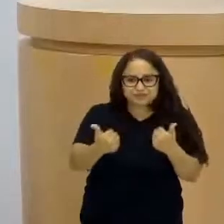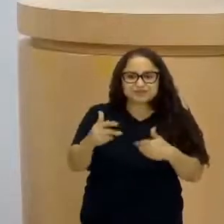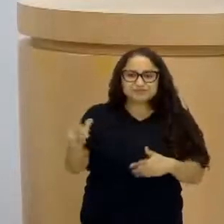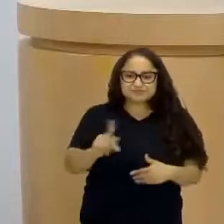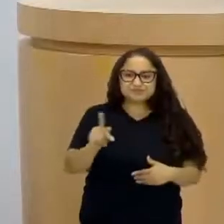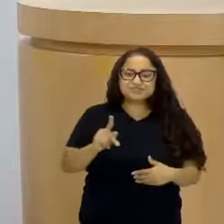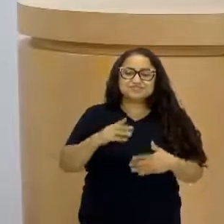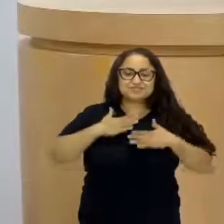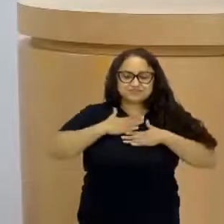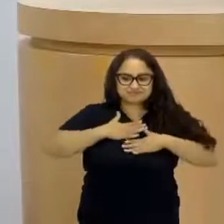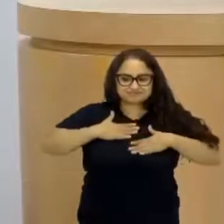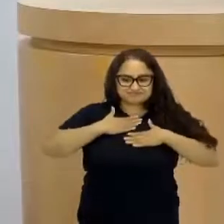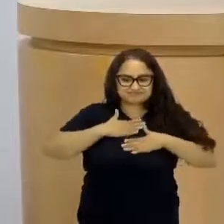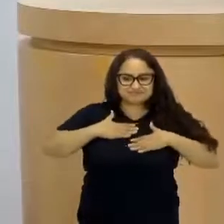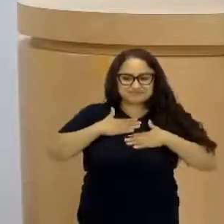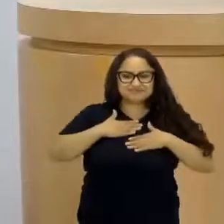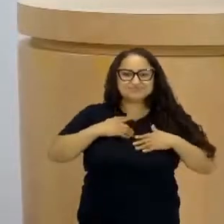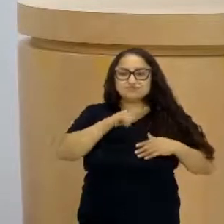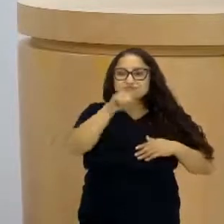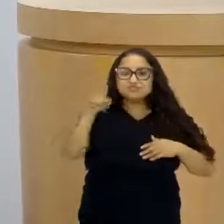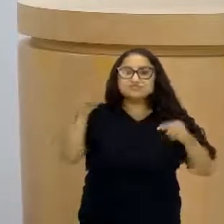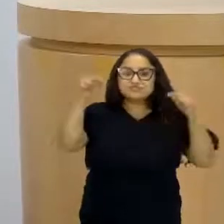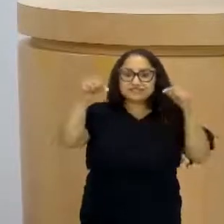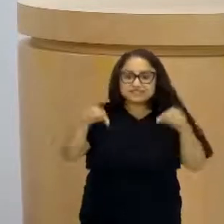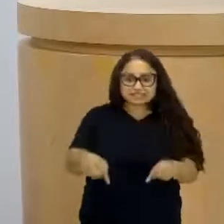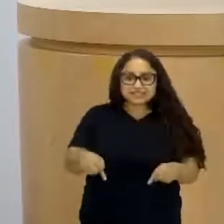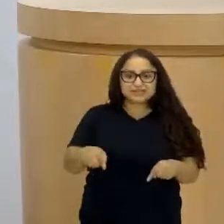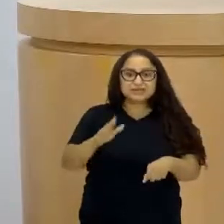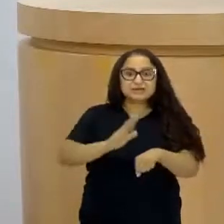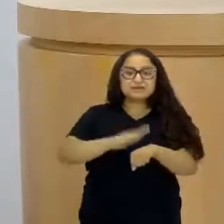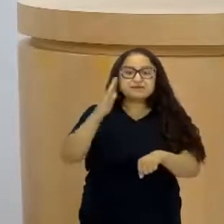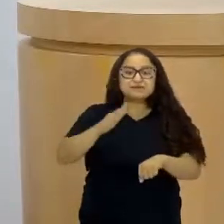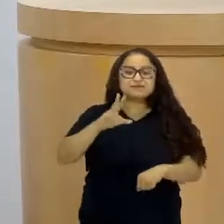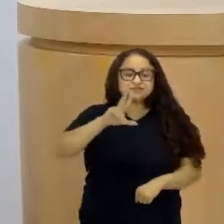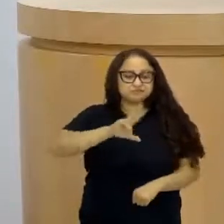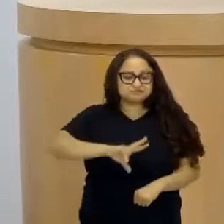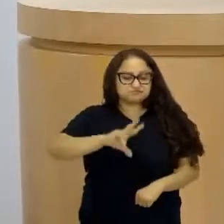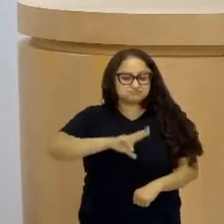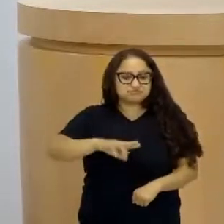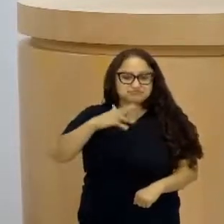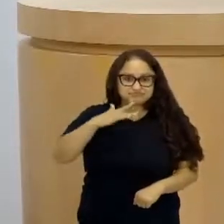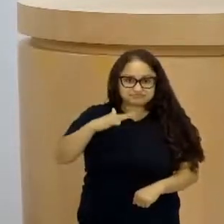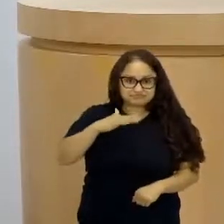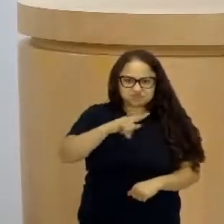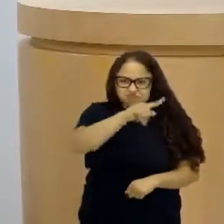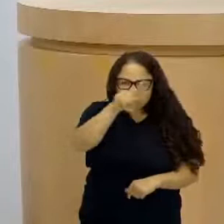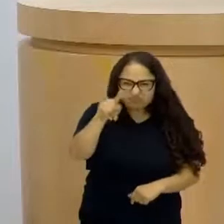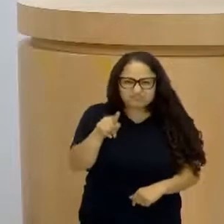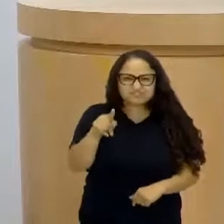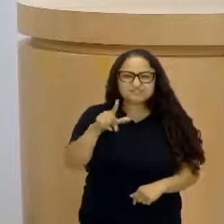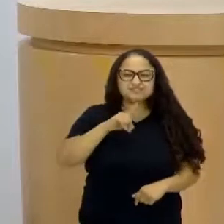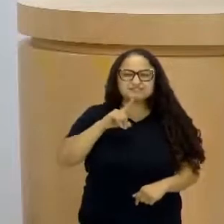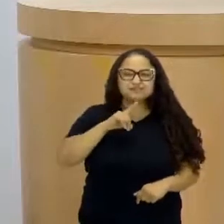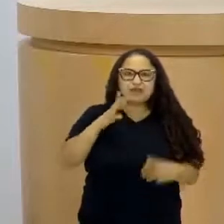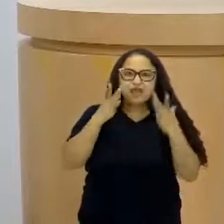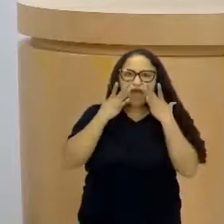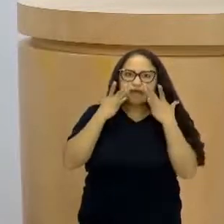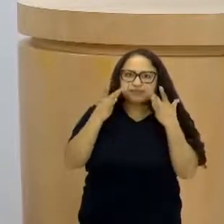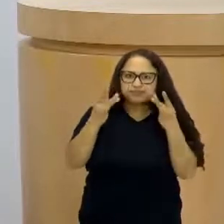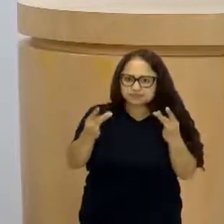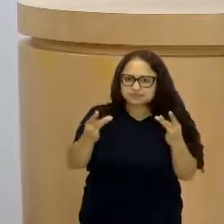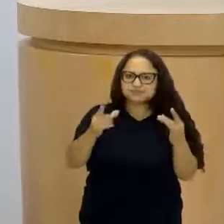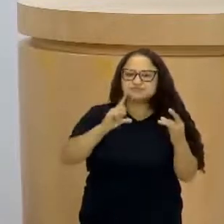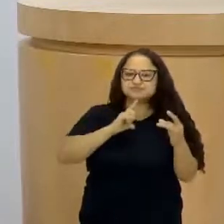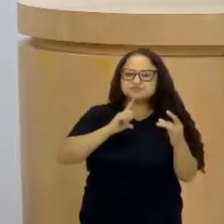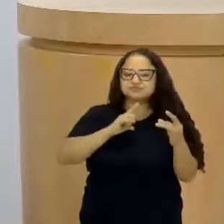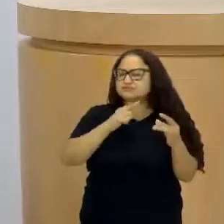aluno, os professores. Estamos todos aqui, né? Para mais uma aula de língua portuguesa. Para vocês ficarem aí atentos com a gente,